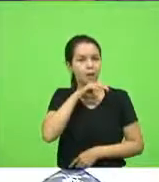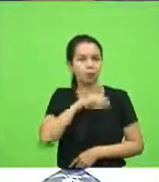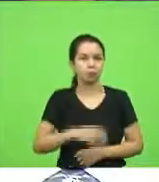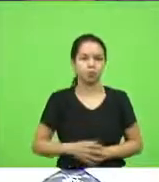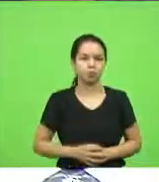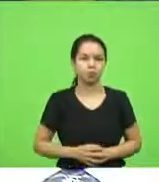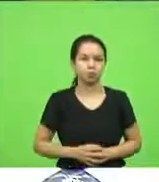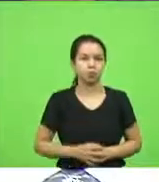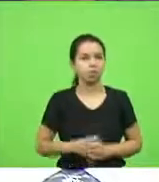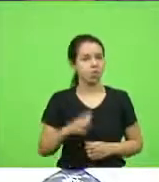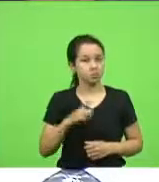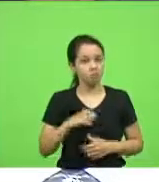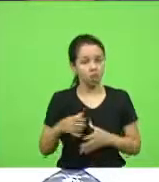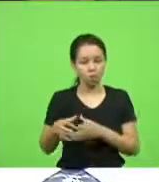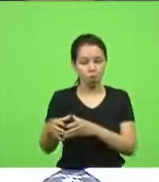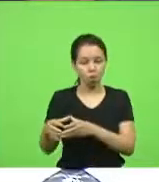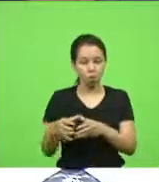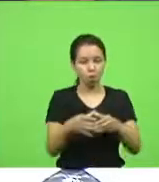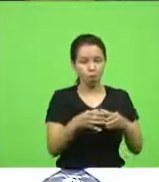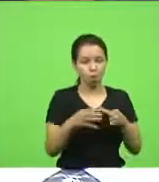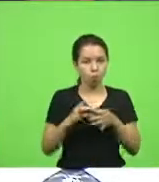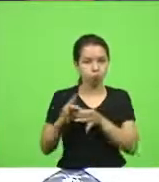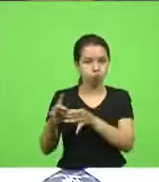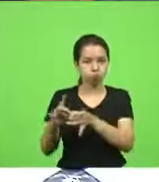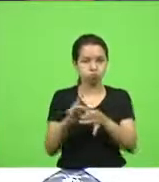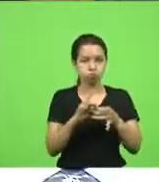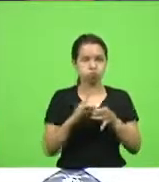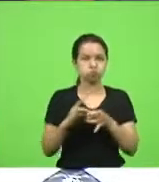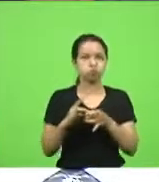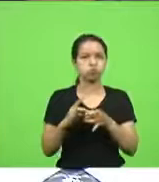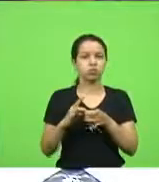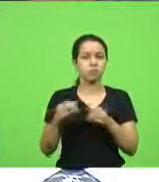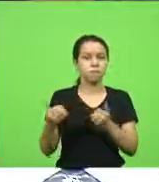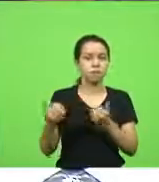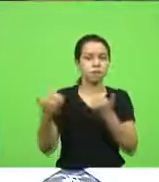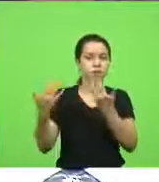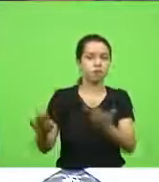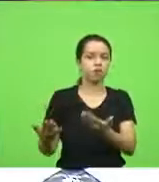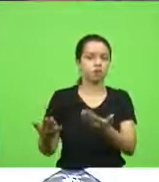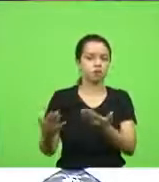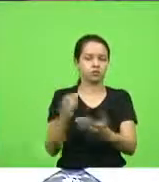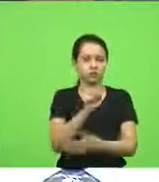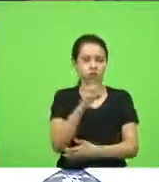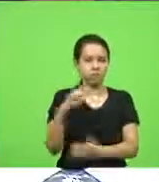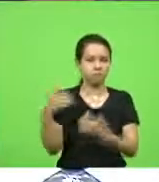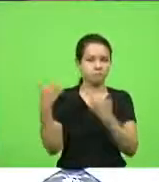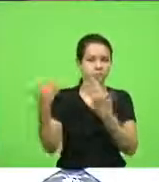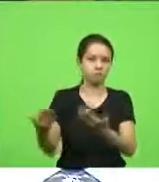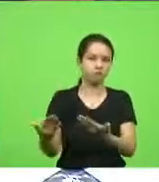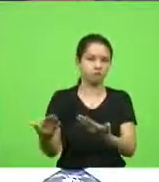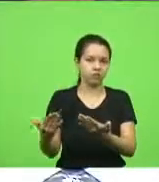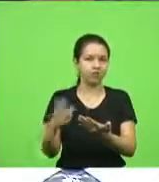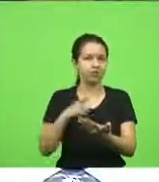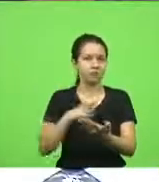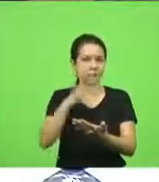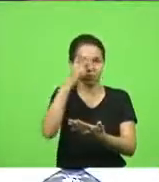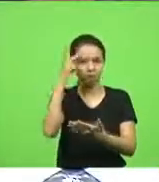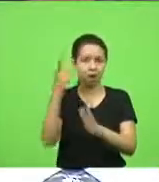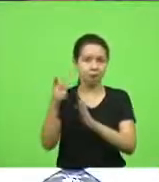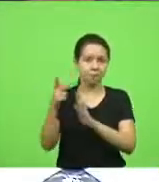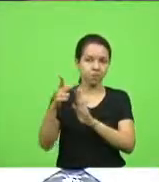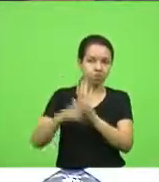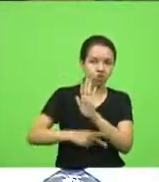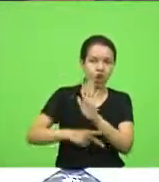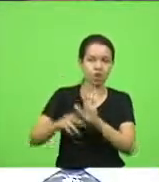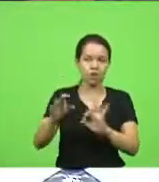além de Santa Catarina. Nós temos pessoas que nos ajudam com projetos de lei, com ideias, com sugestões de